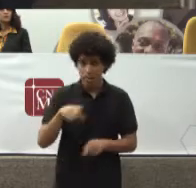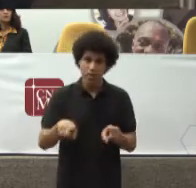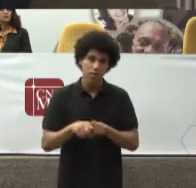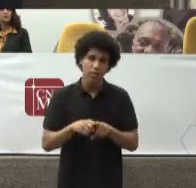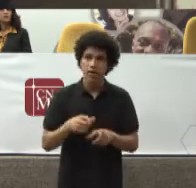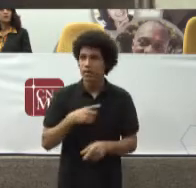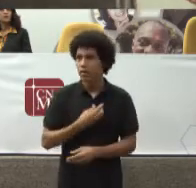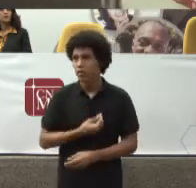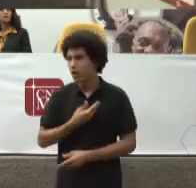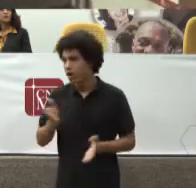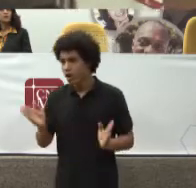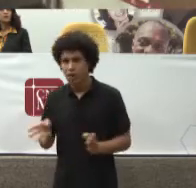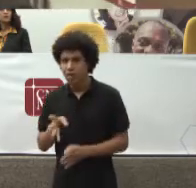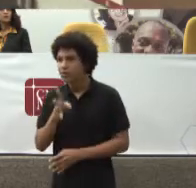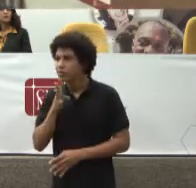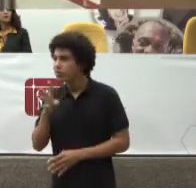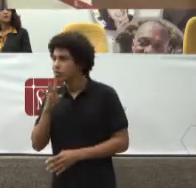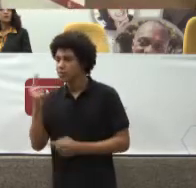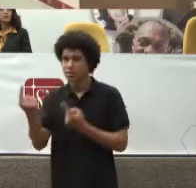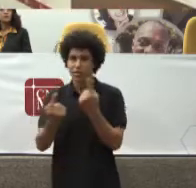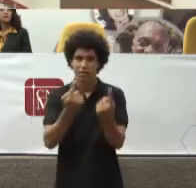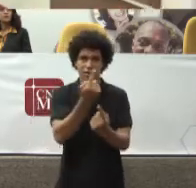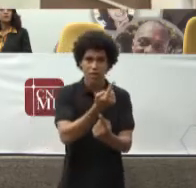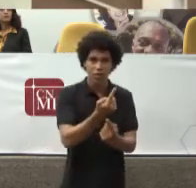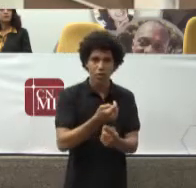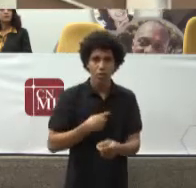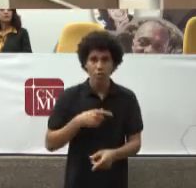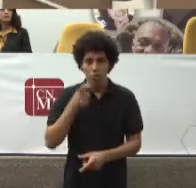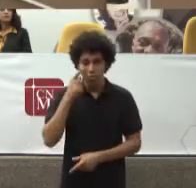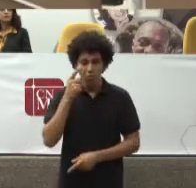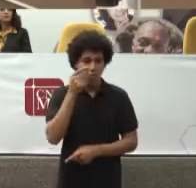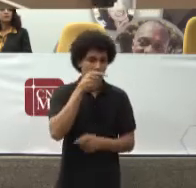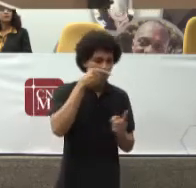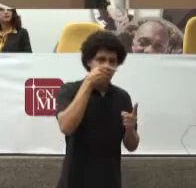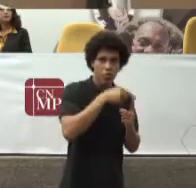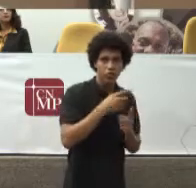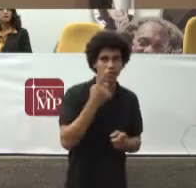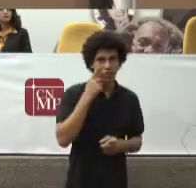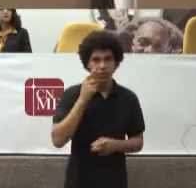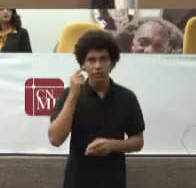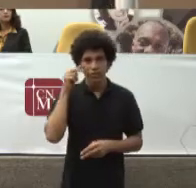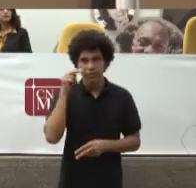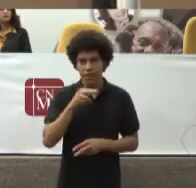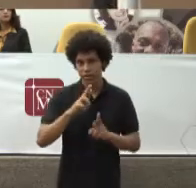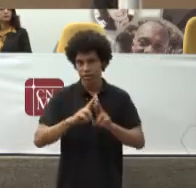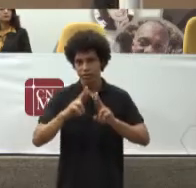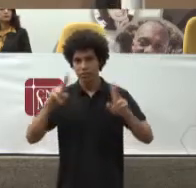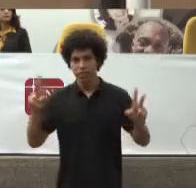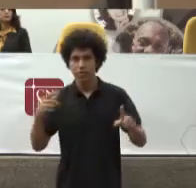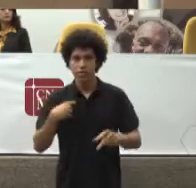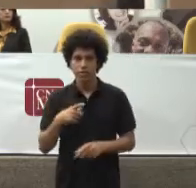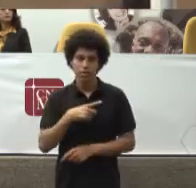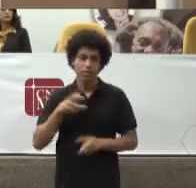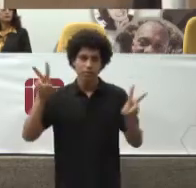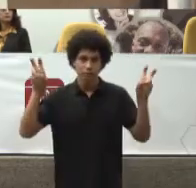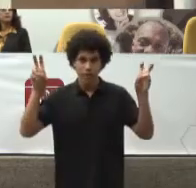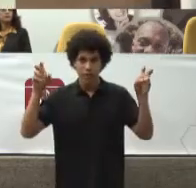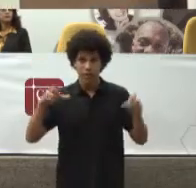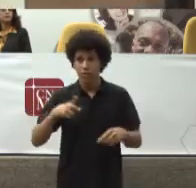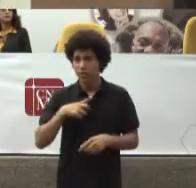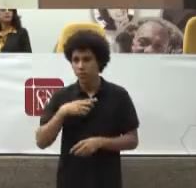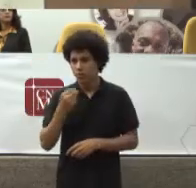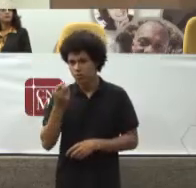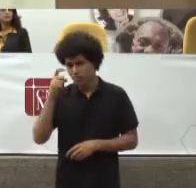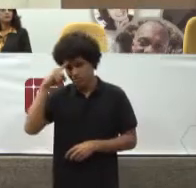Porque Ponto de vista Que tem Sobre esse tema Isso torna tudo isso Desafiador Ao mesmo tempo Que torna